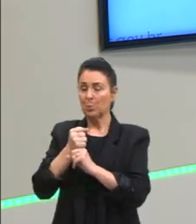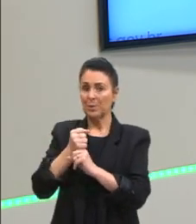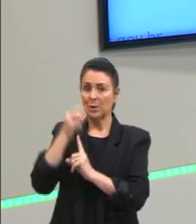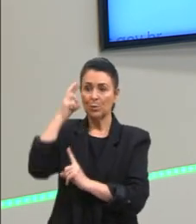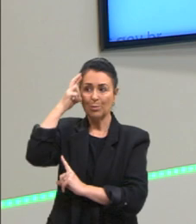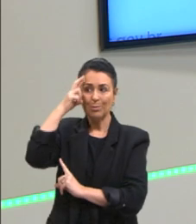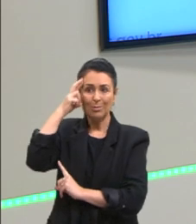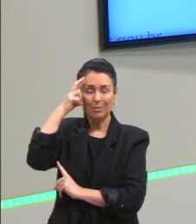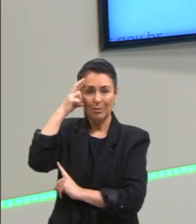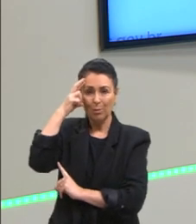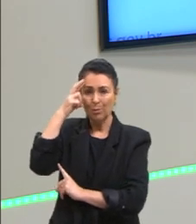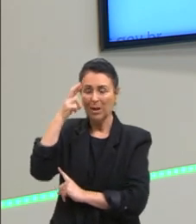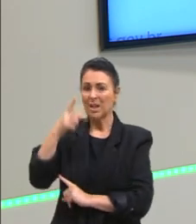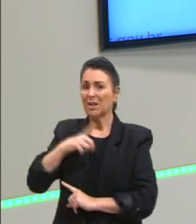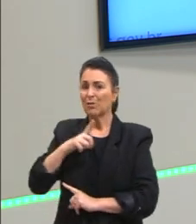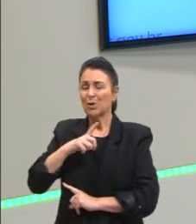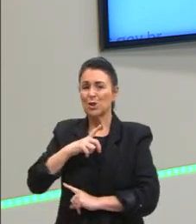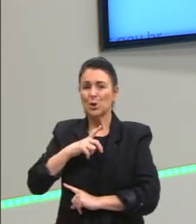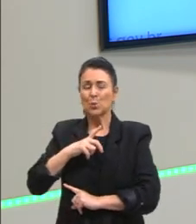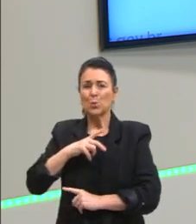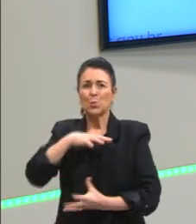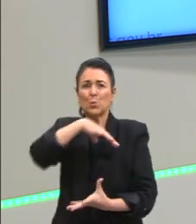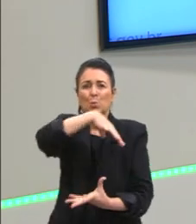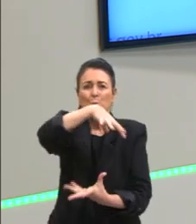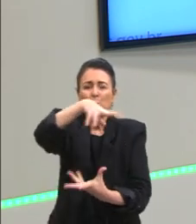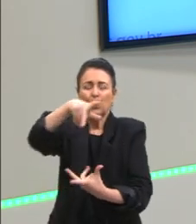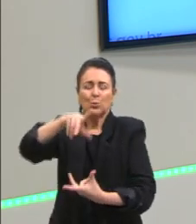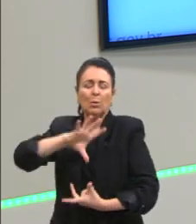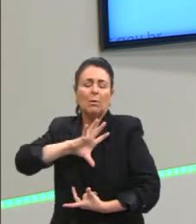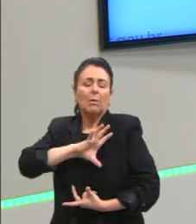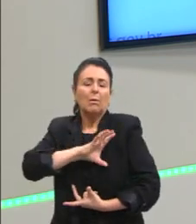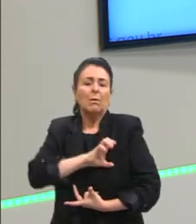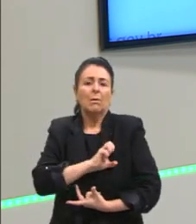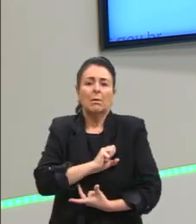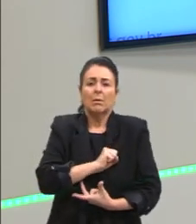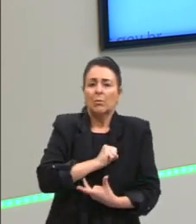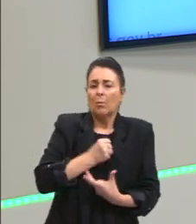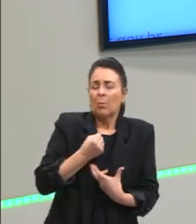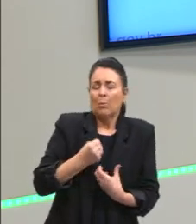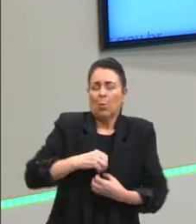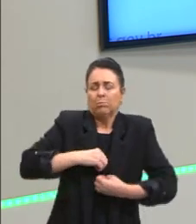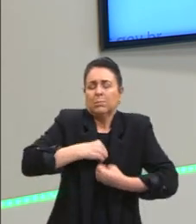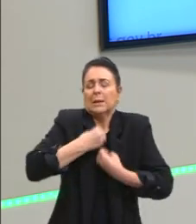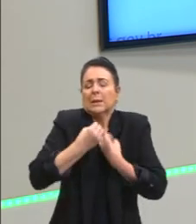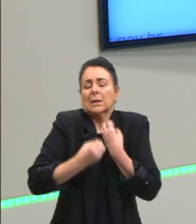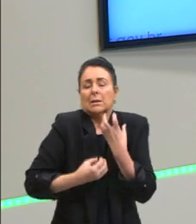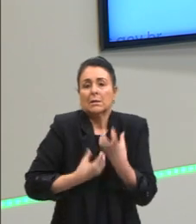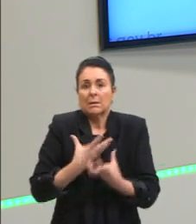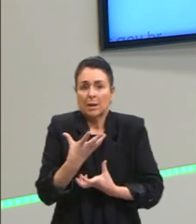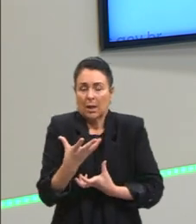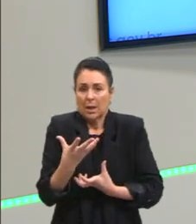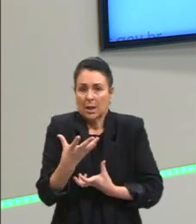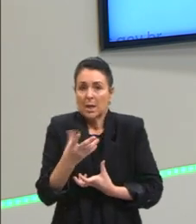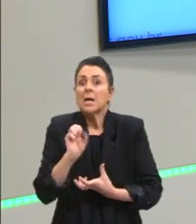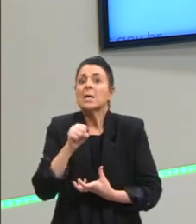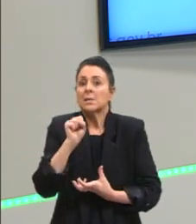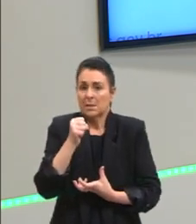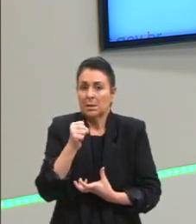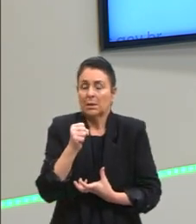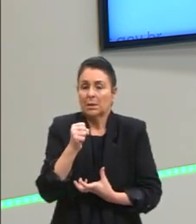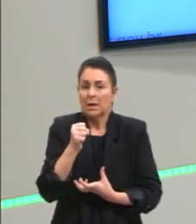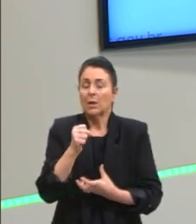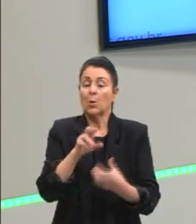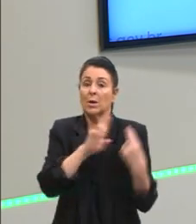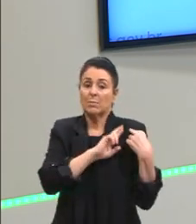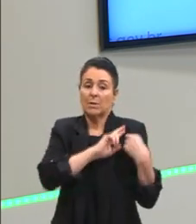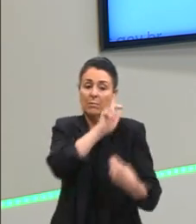levado pelo mundo sensual, pelo mundo das paixões, mas sim pela razão, é que deveria governar o mundo. Essa